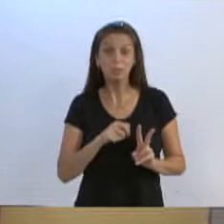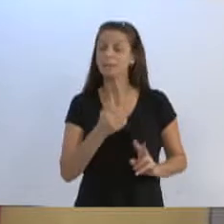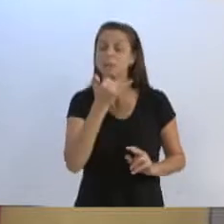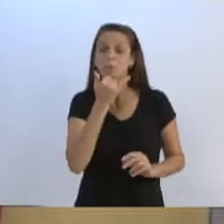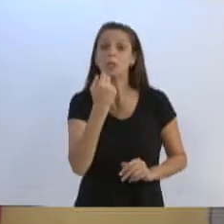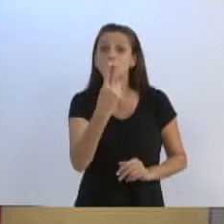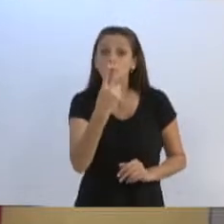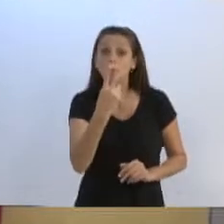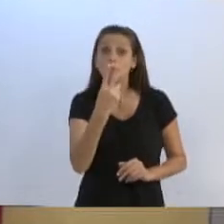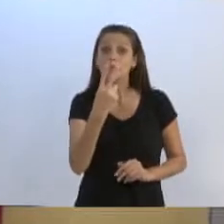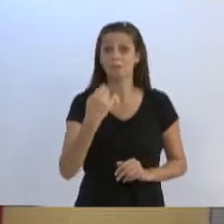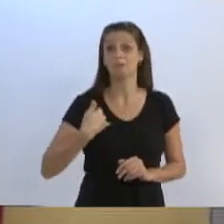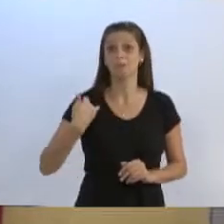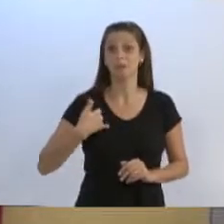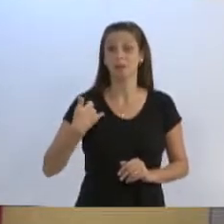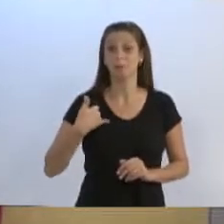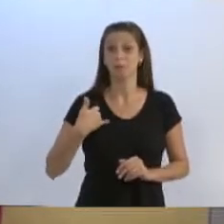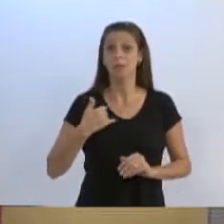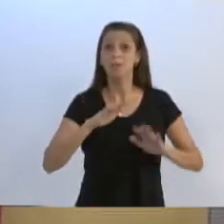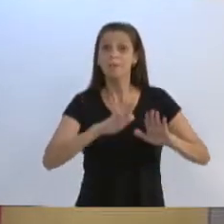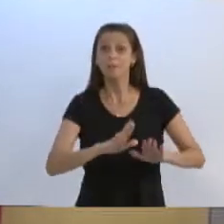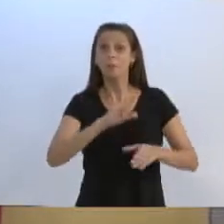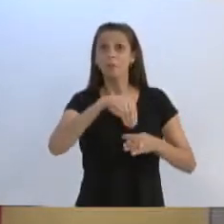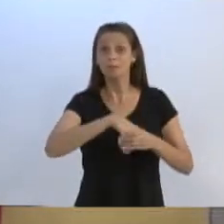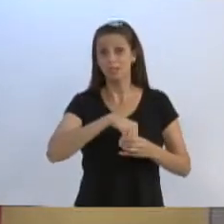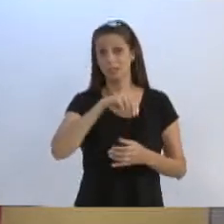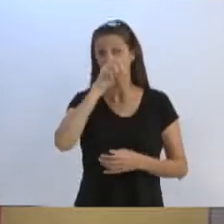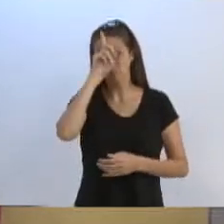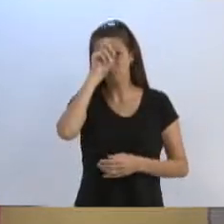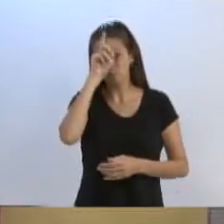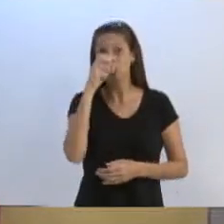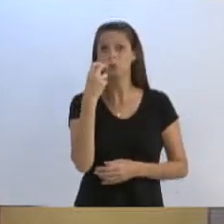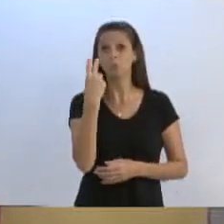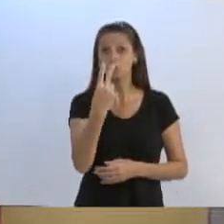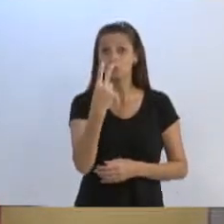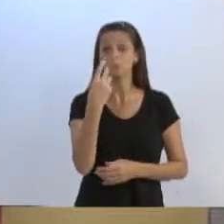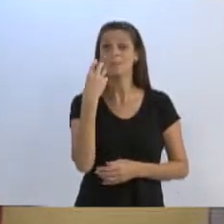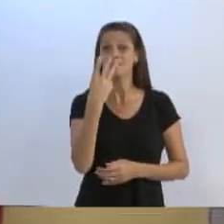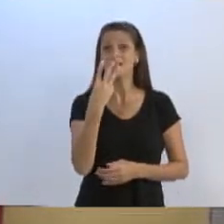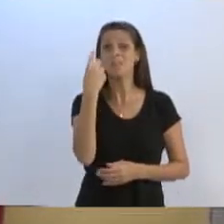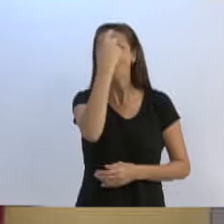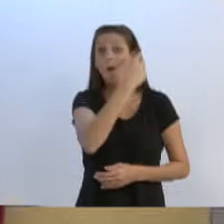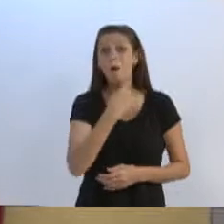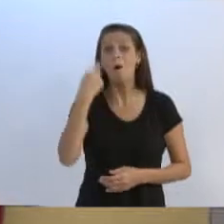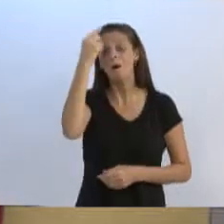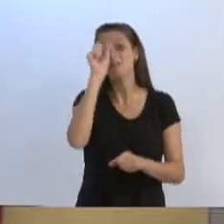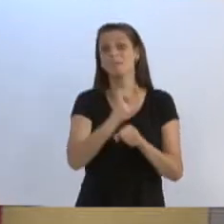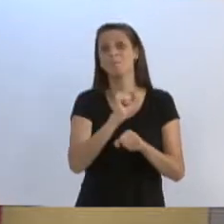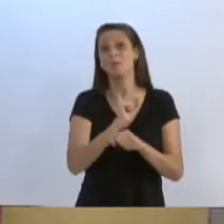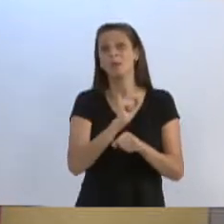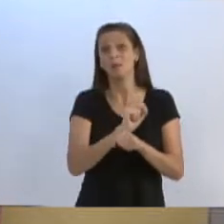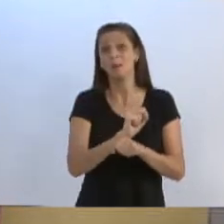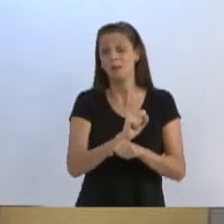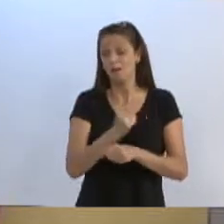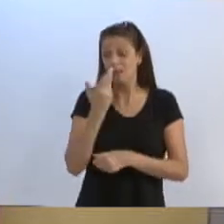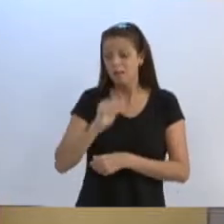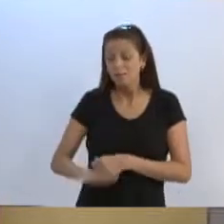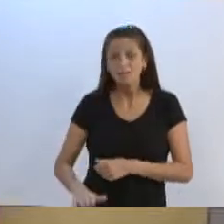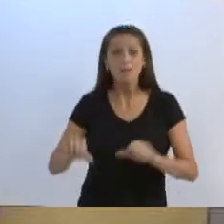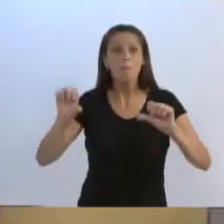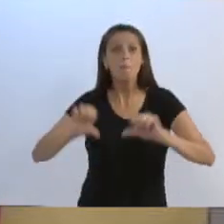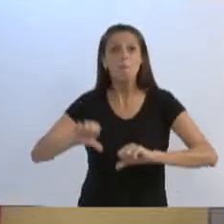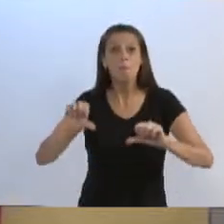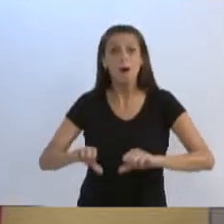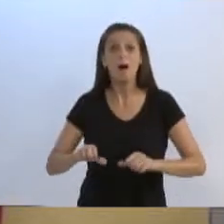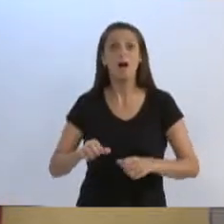criança três horas, quase quatro horas, esperando lá no Santo Antônio. e a criança estava mal, precisando de ajuda. Que